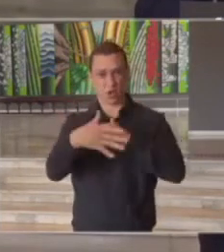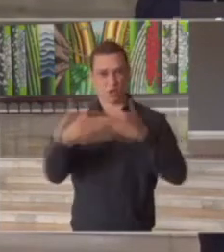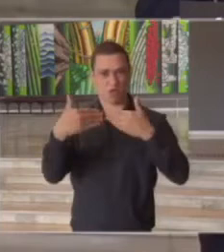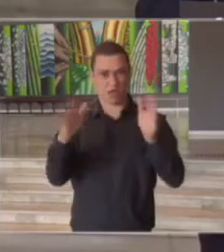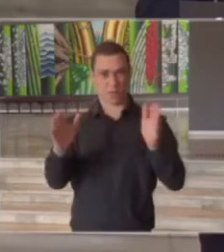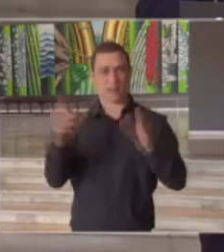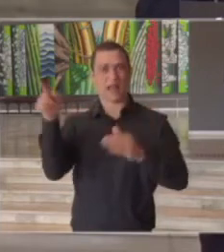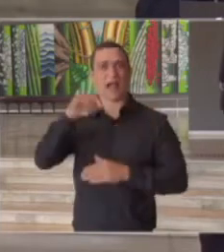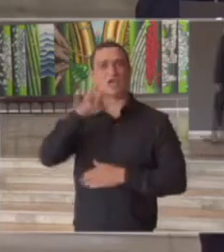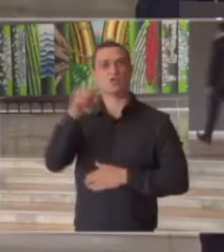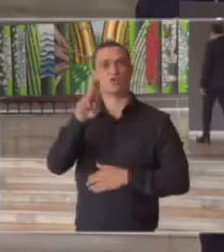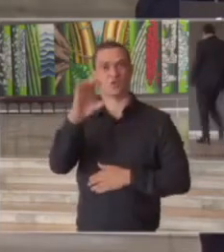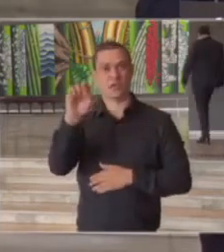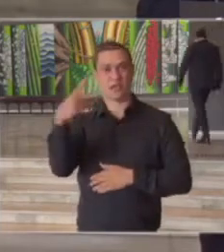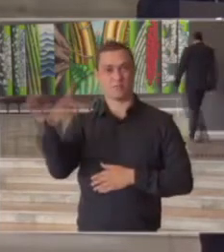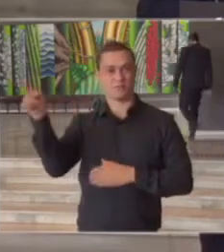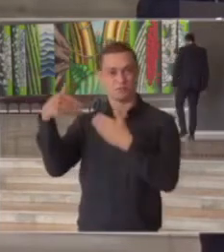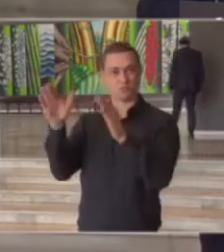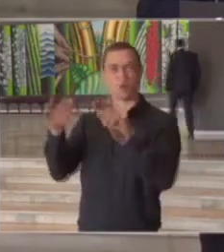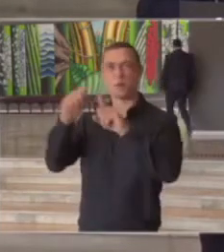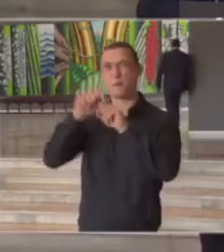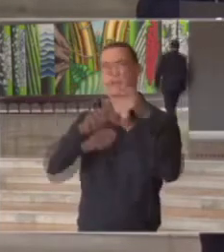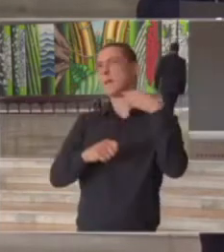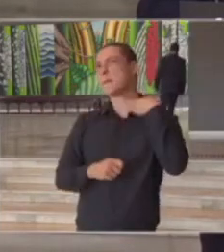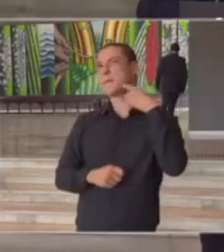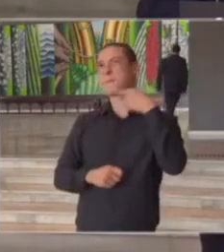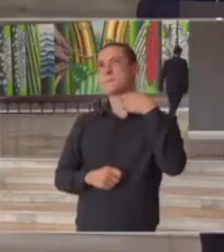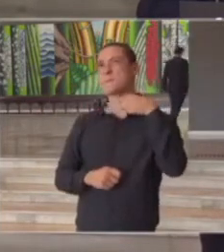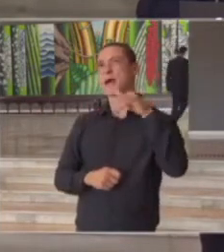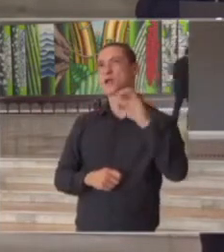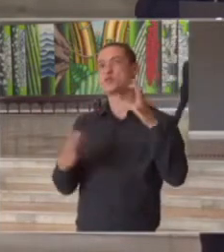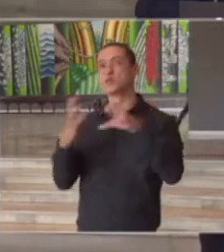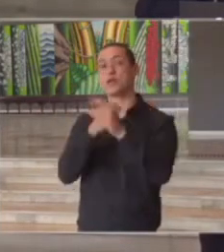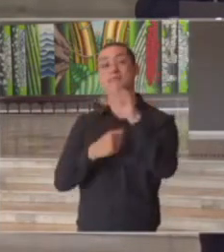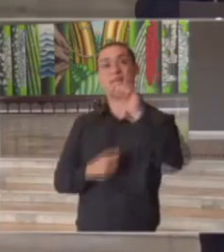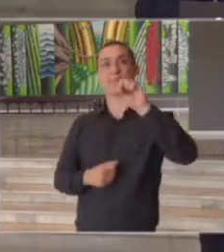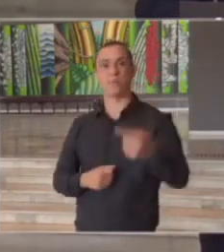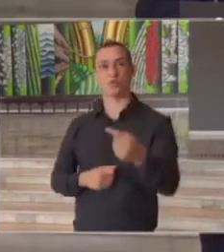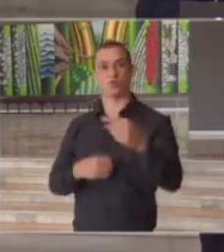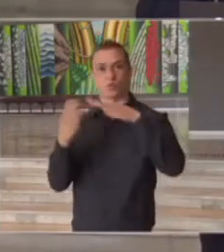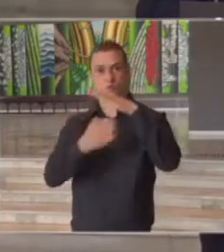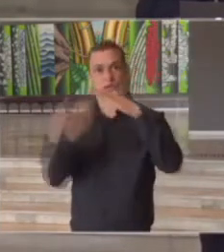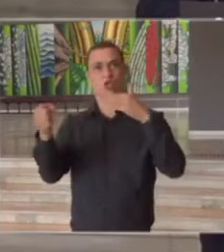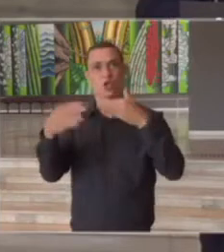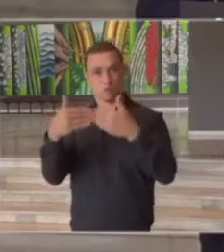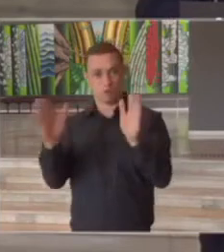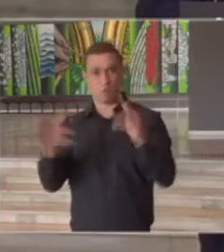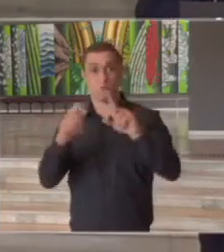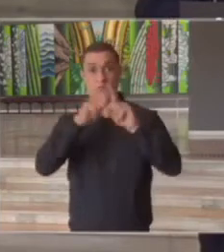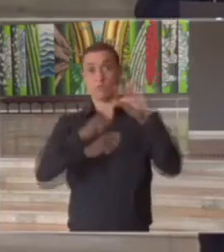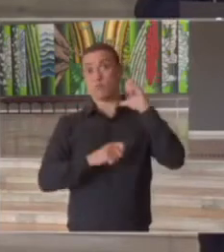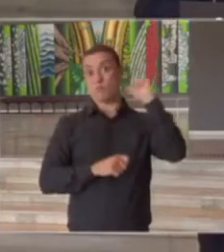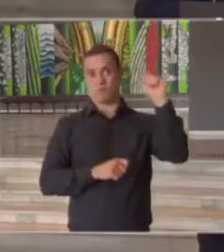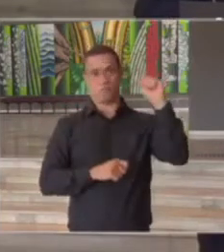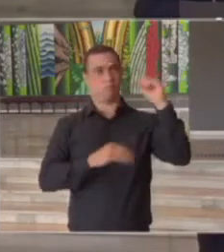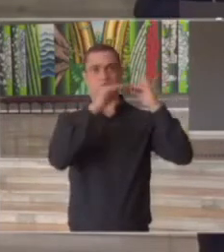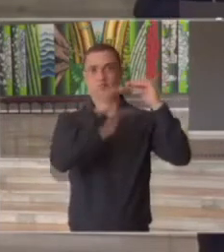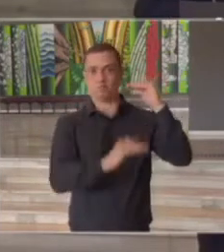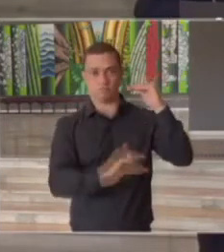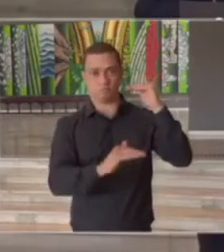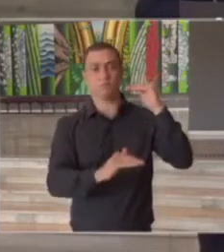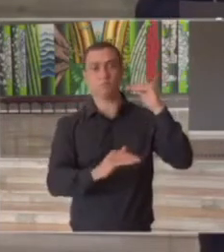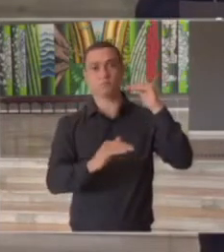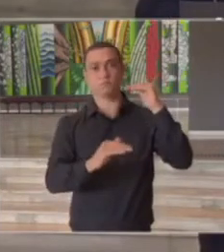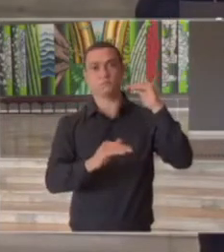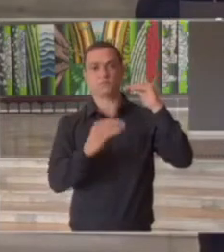passam pela junta comercial em maio foram mais de 10 mil empresas abertas em abril que tinha sido o nosso menor mês foi